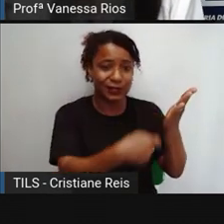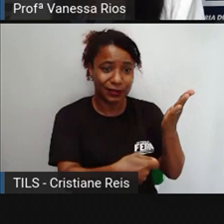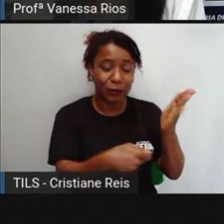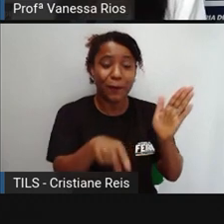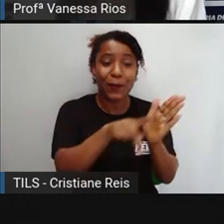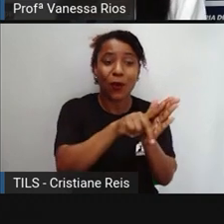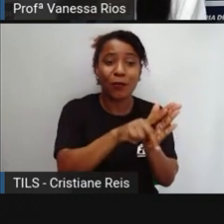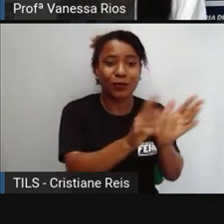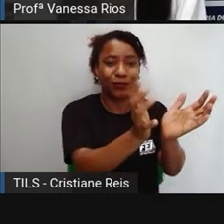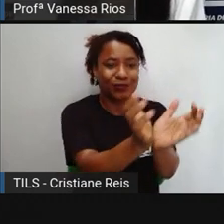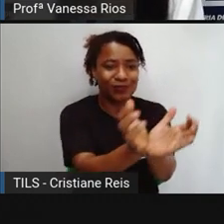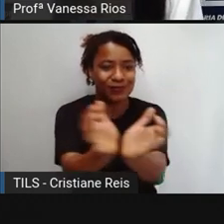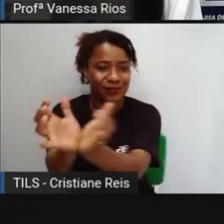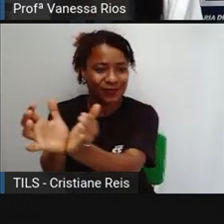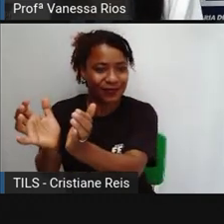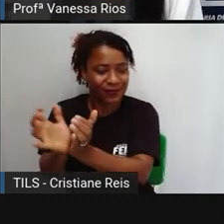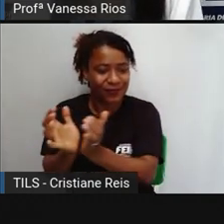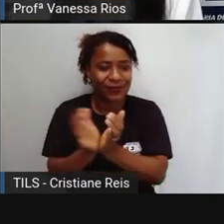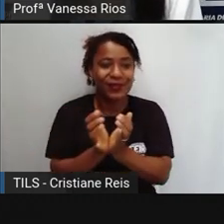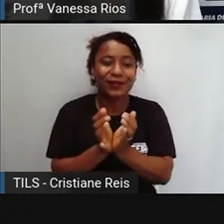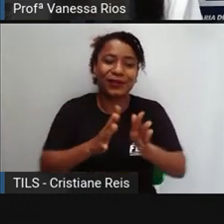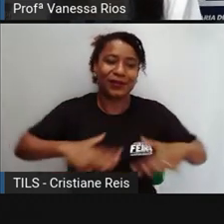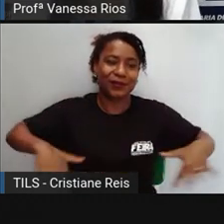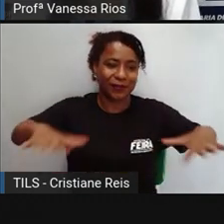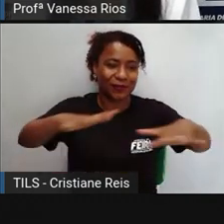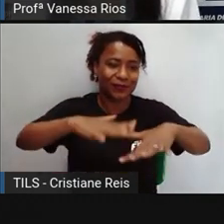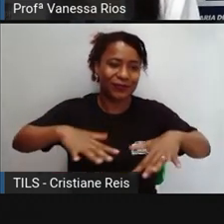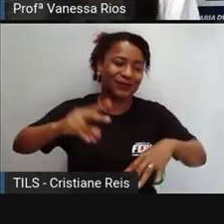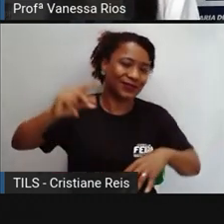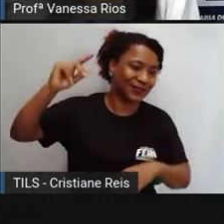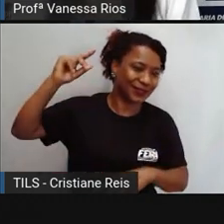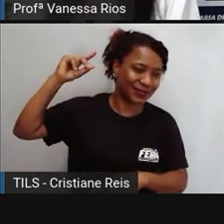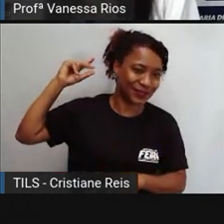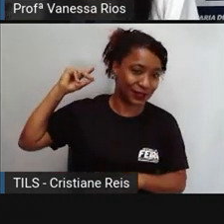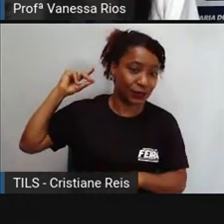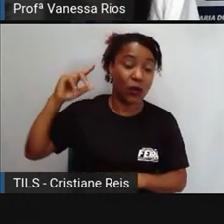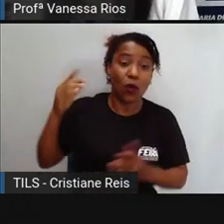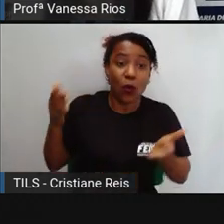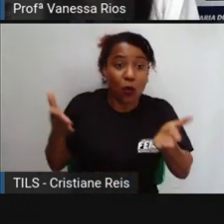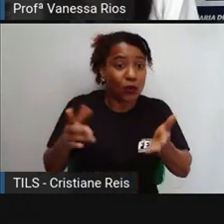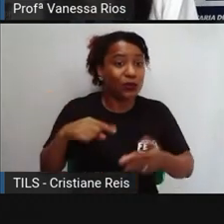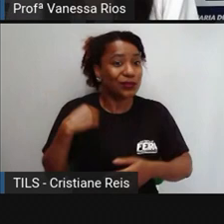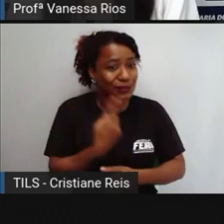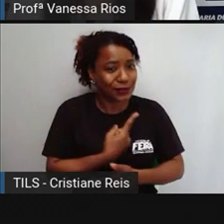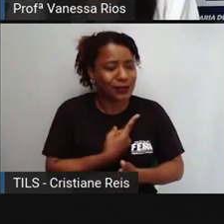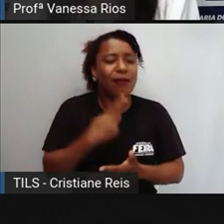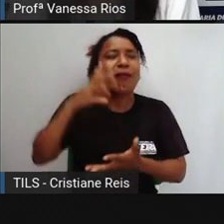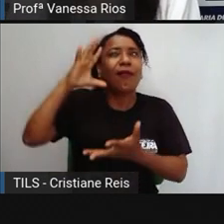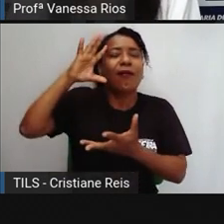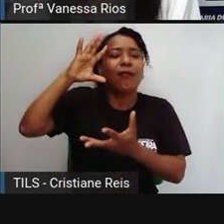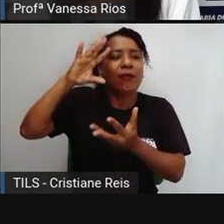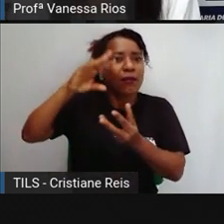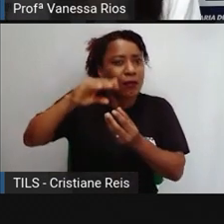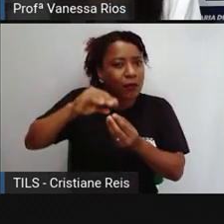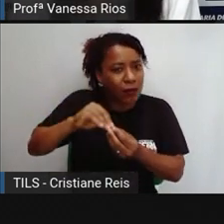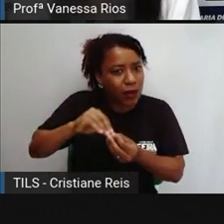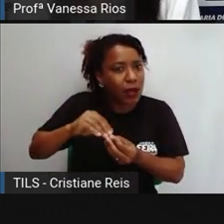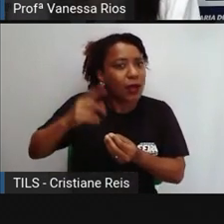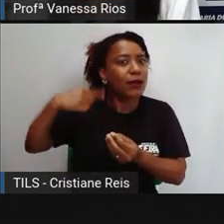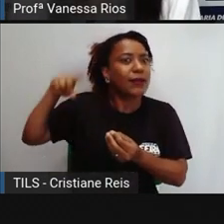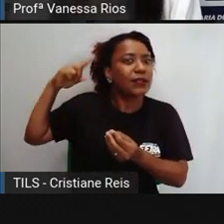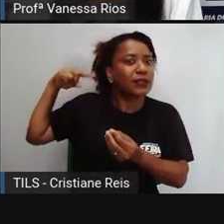é através desses registros que conseguimos compreender, entender o modo de vida de muitos grupos